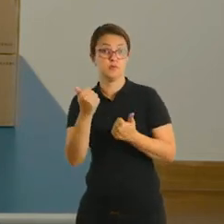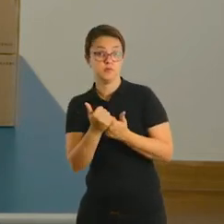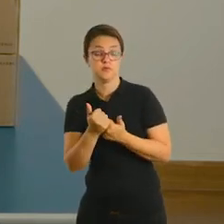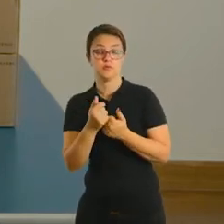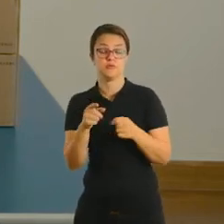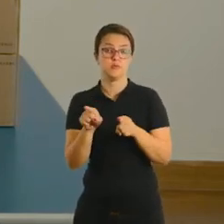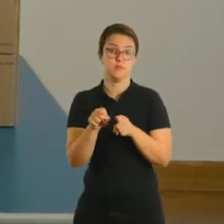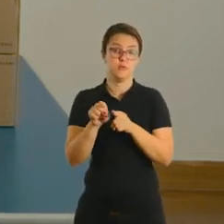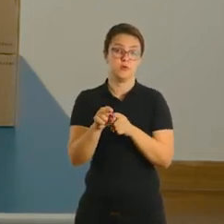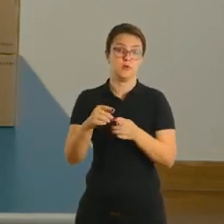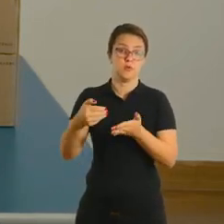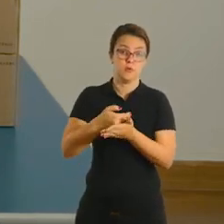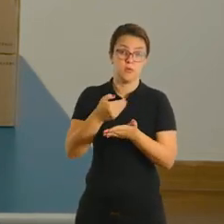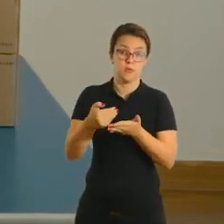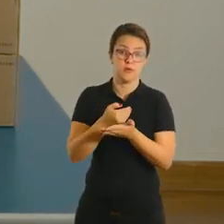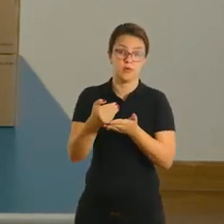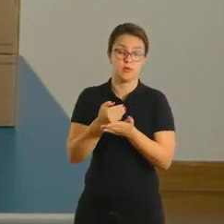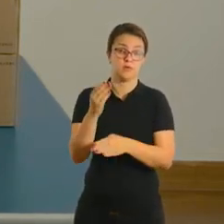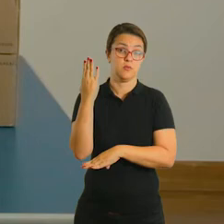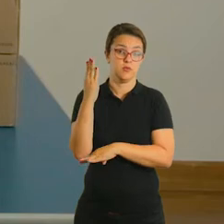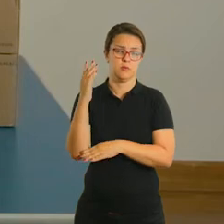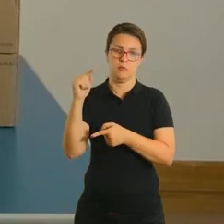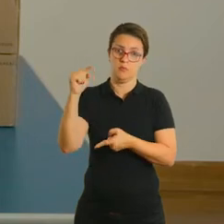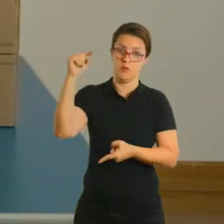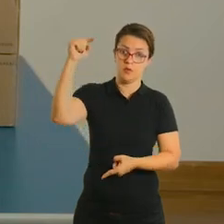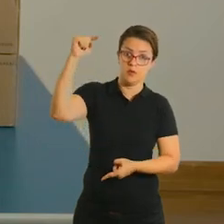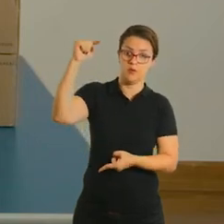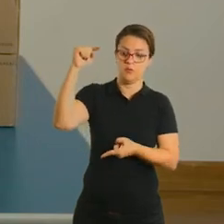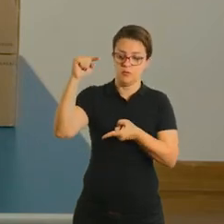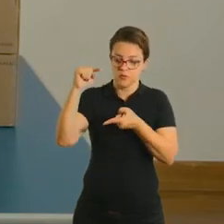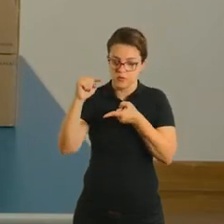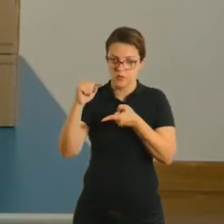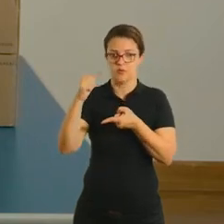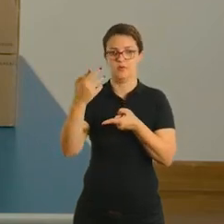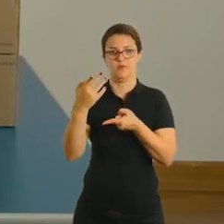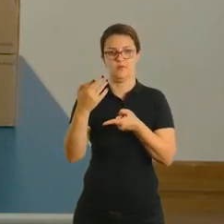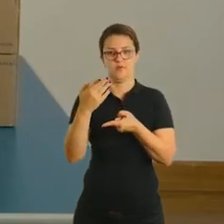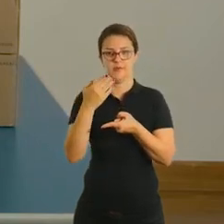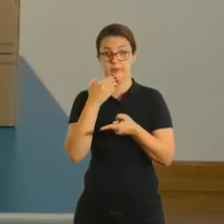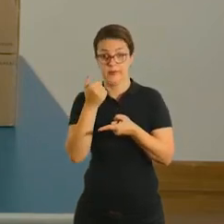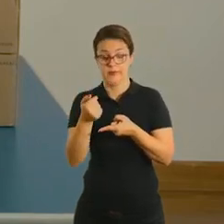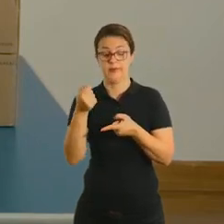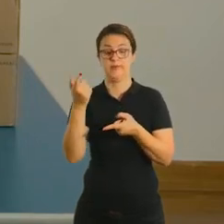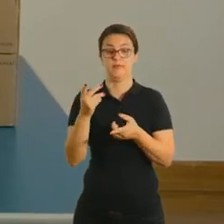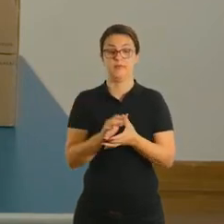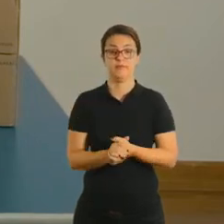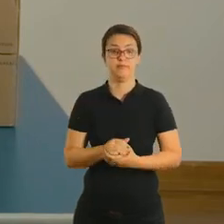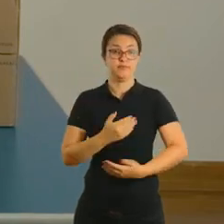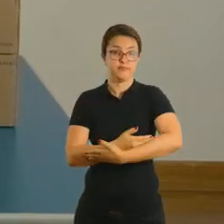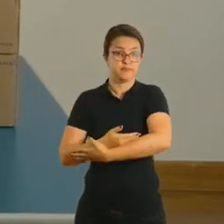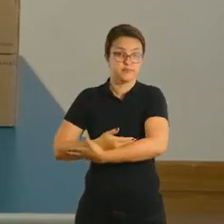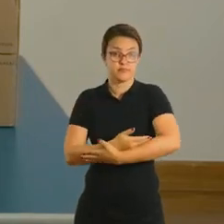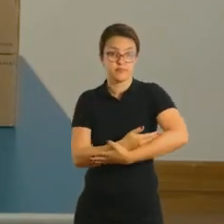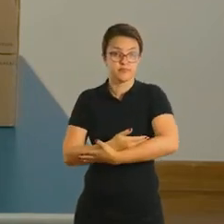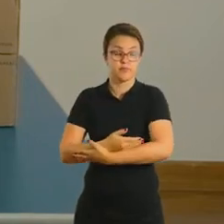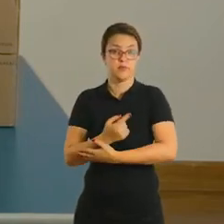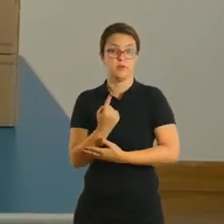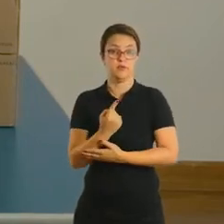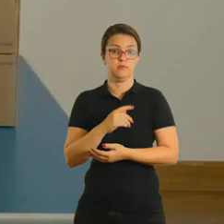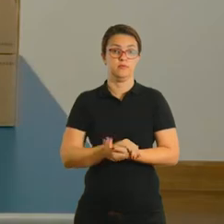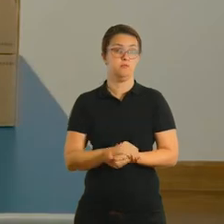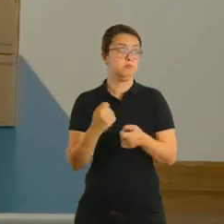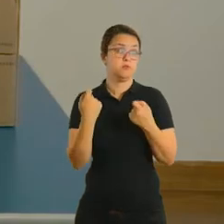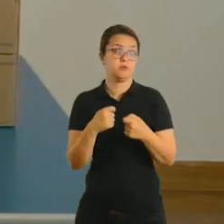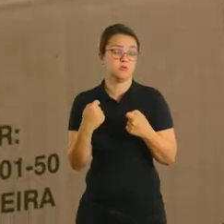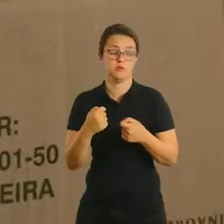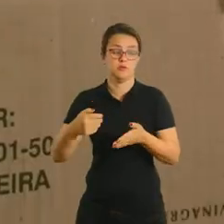das colheres, você pode pegar uma menor que aí a destreza dele vai ter que ser um pouquinho mais precisa. E as crianças de berçário 1, você não precisa